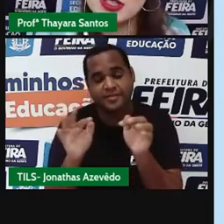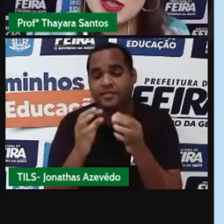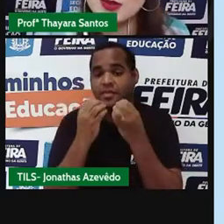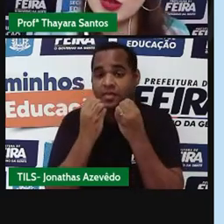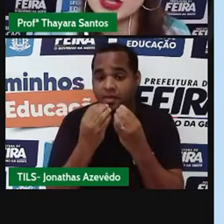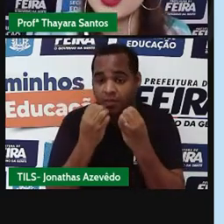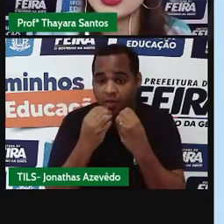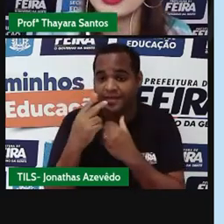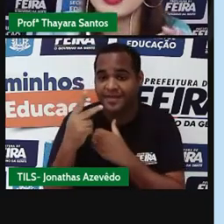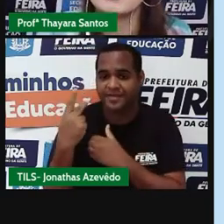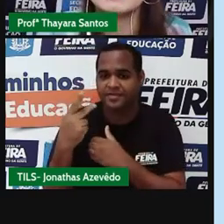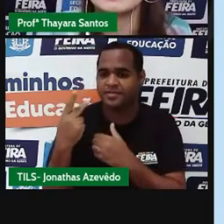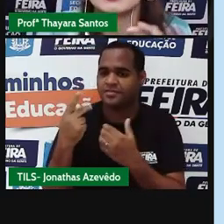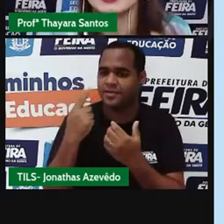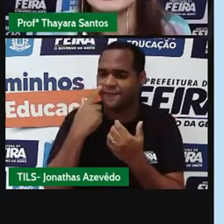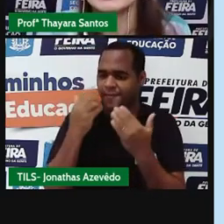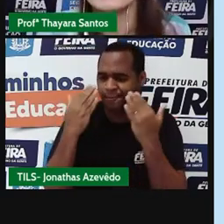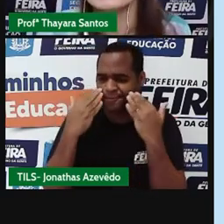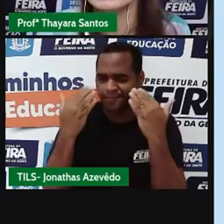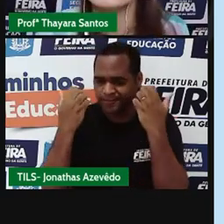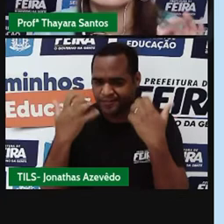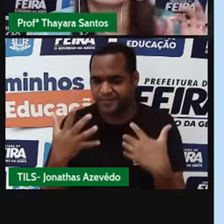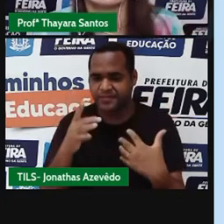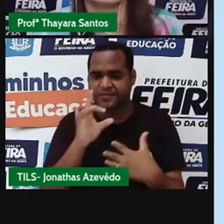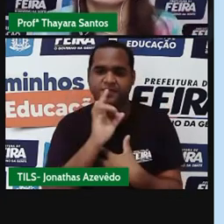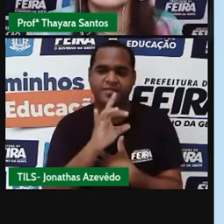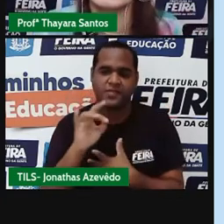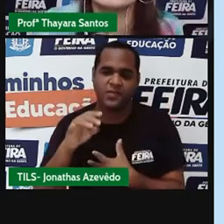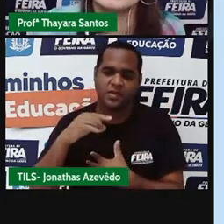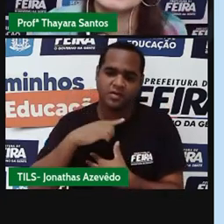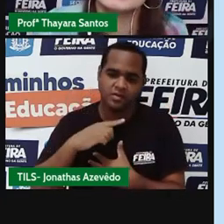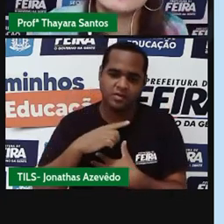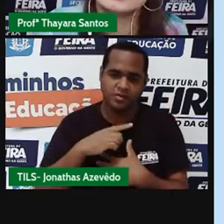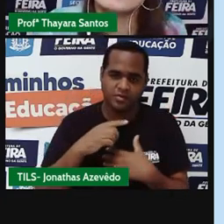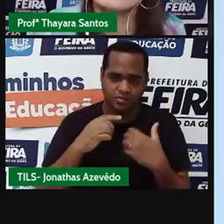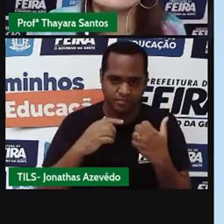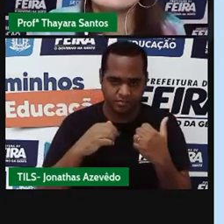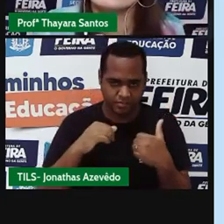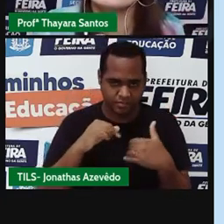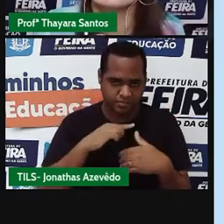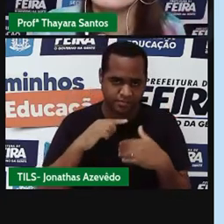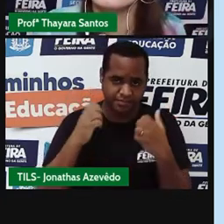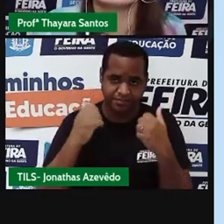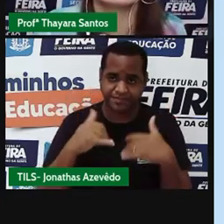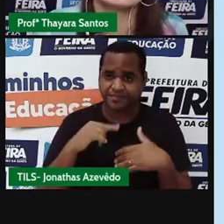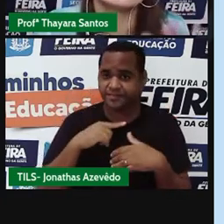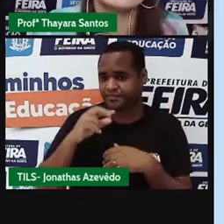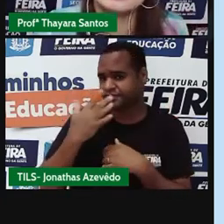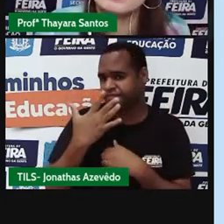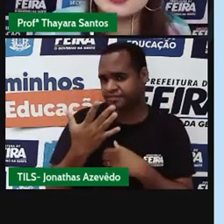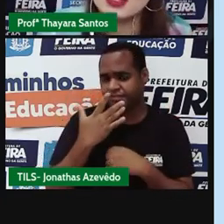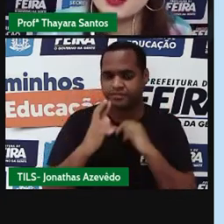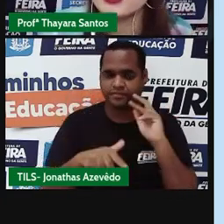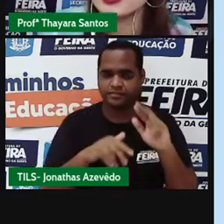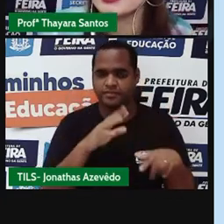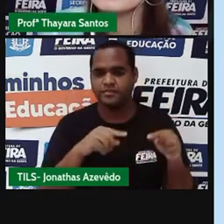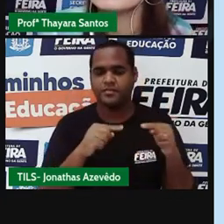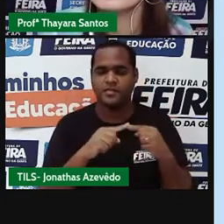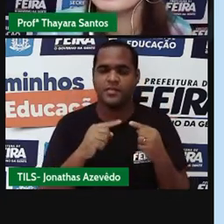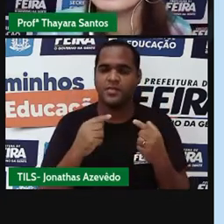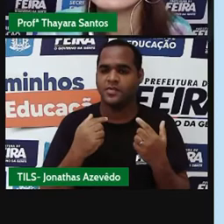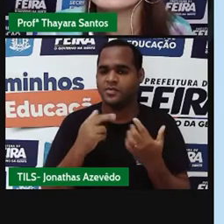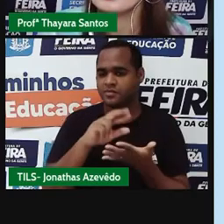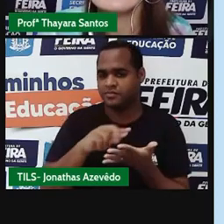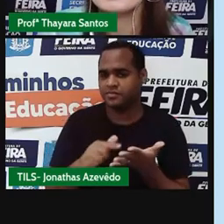aqui desse simulador é que ele representa cada elemento químico numa cor diferente. Então, aqui eu tenho duas cores diferentes. Então, são dois elementos químicos diferentes.